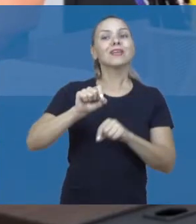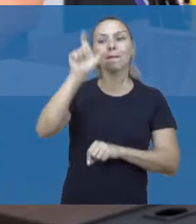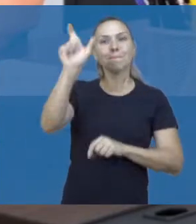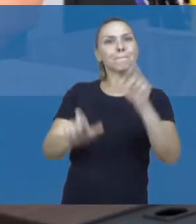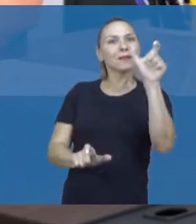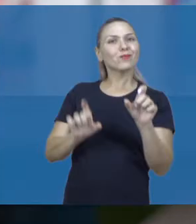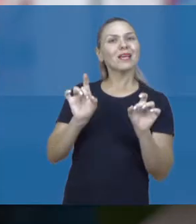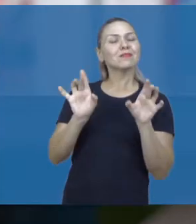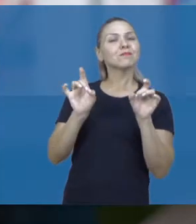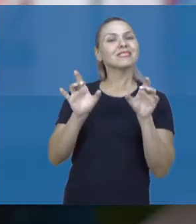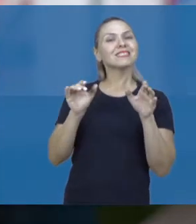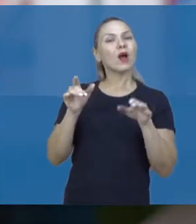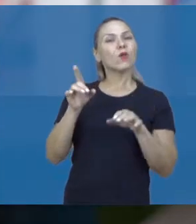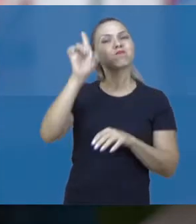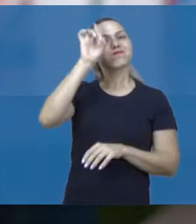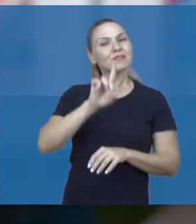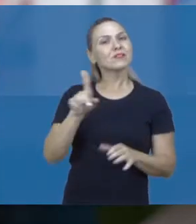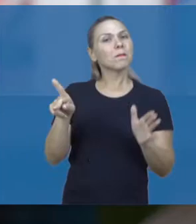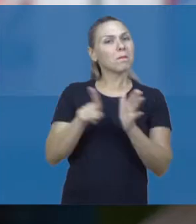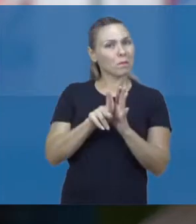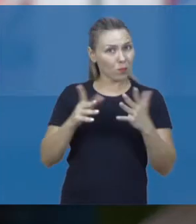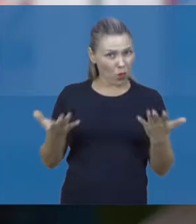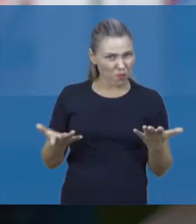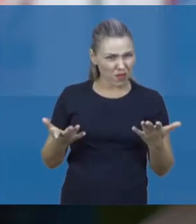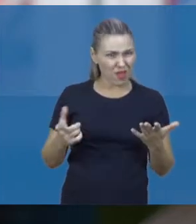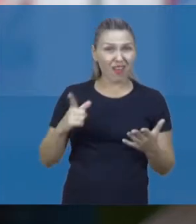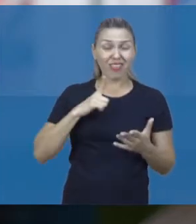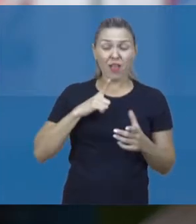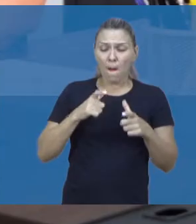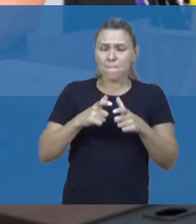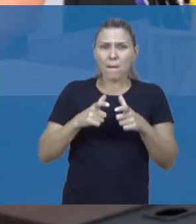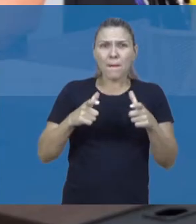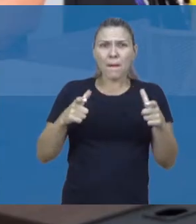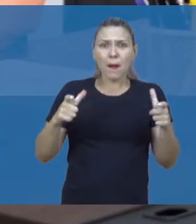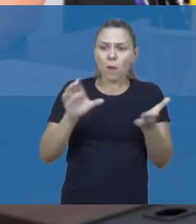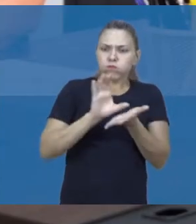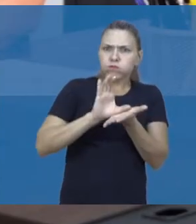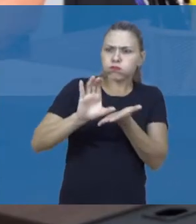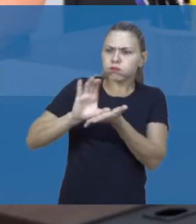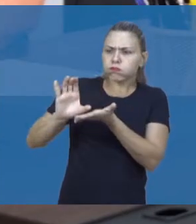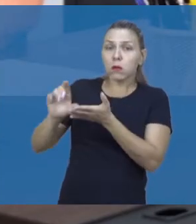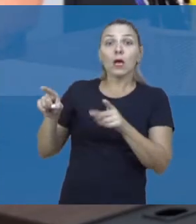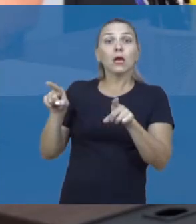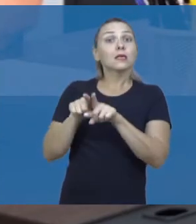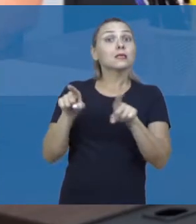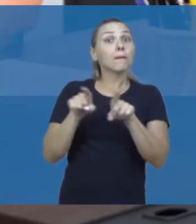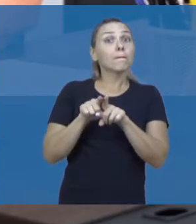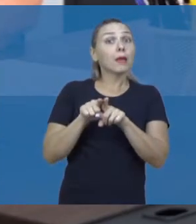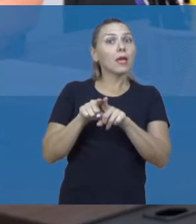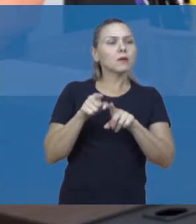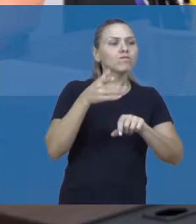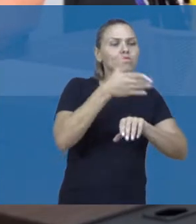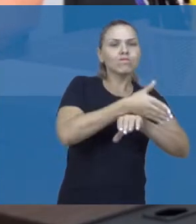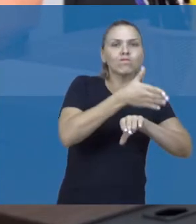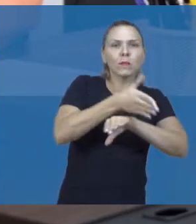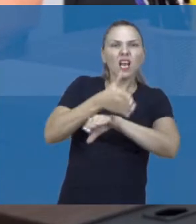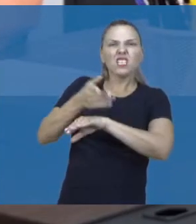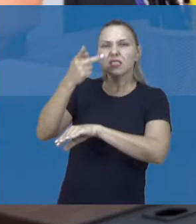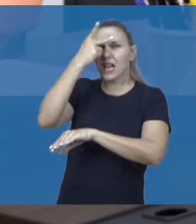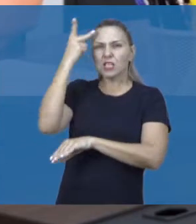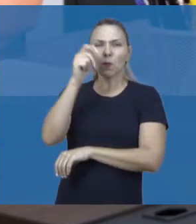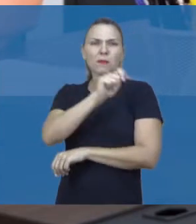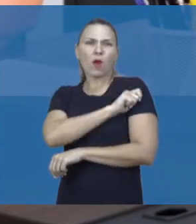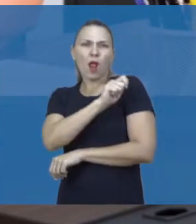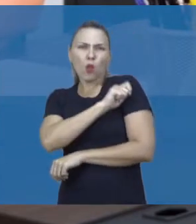da educação especial. A gente teve um aumento muito grande no investimento do acesso dos alunos com deficiência, transtornos